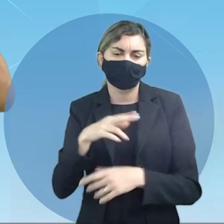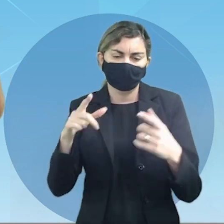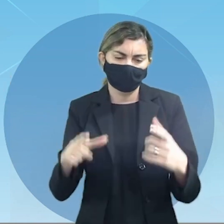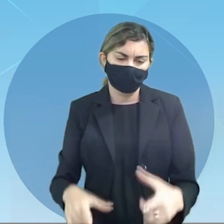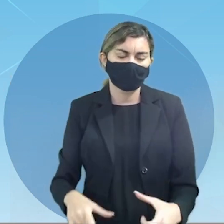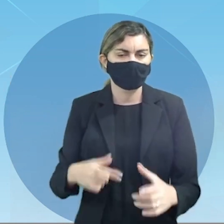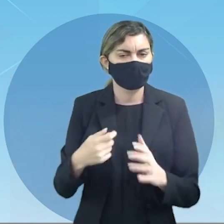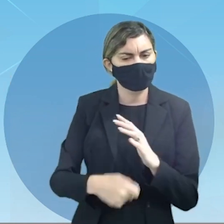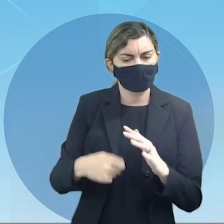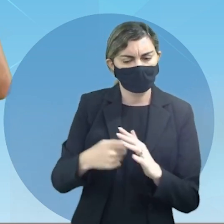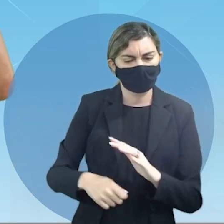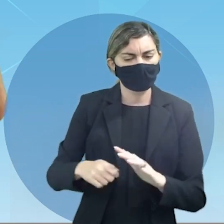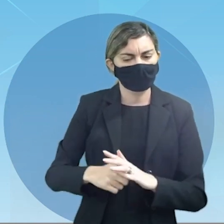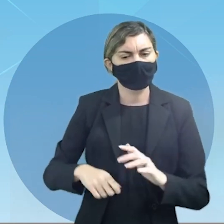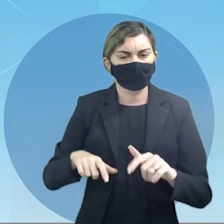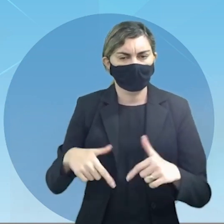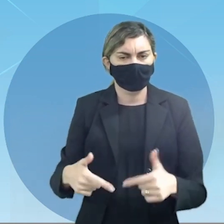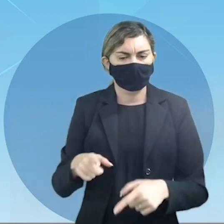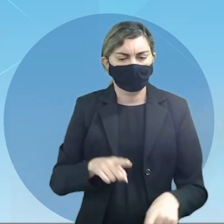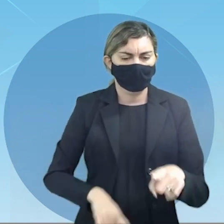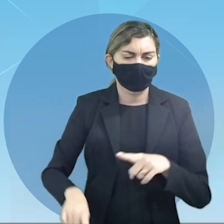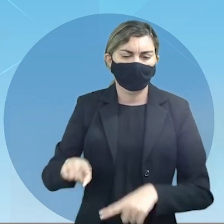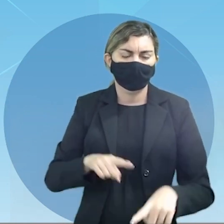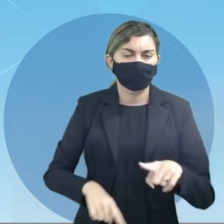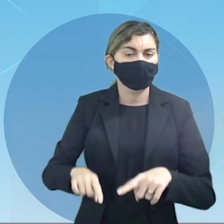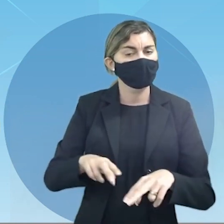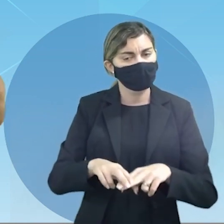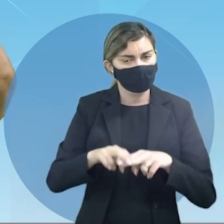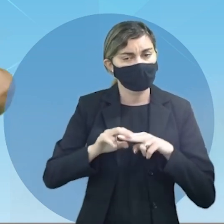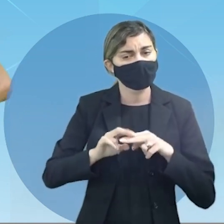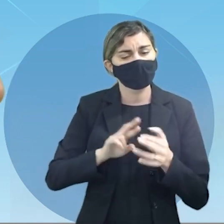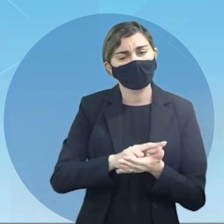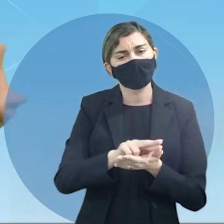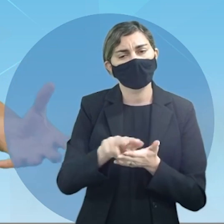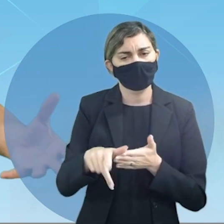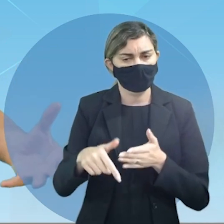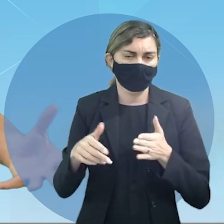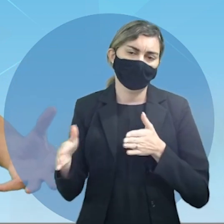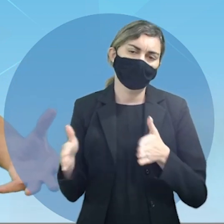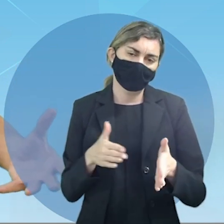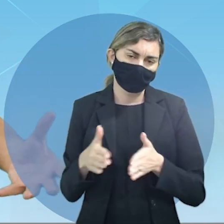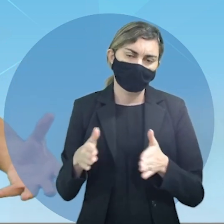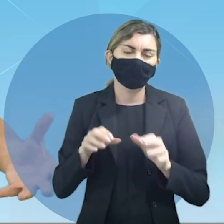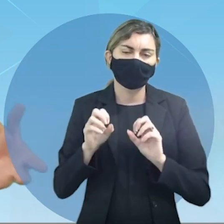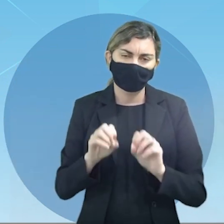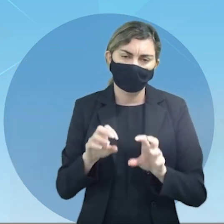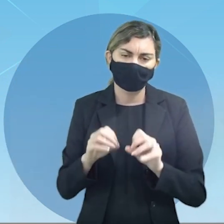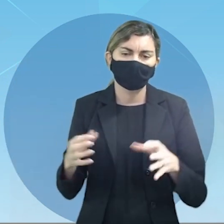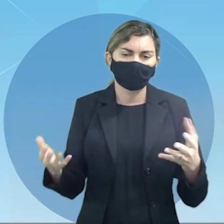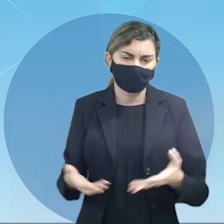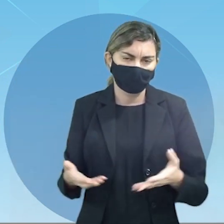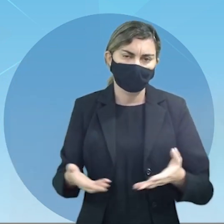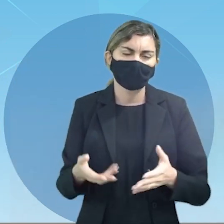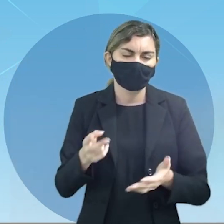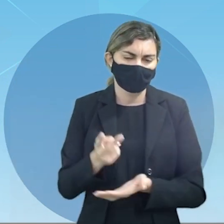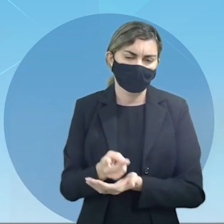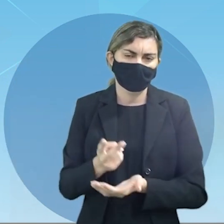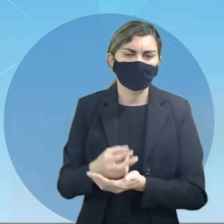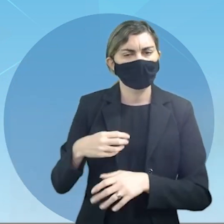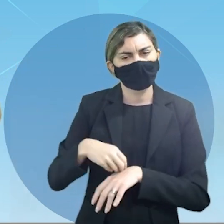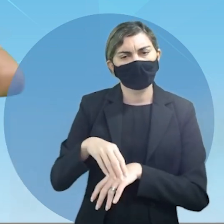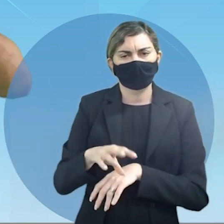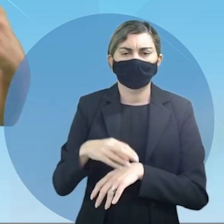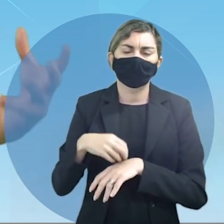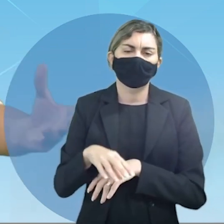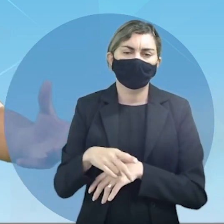essa luta contra a dominação é por isso que em vários momentos em nossa aula de hoje estamos sempre citando